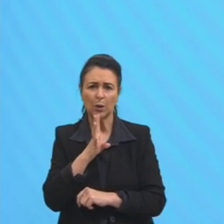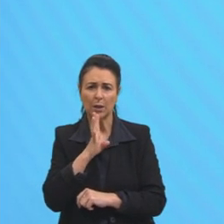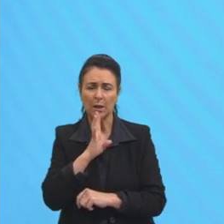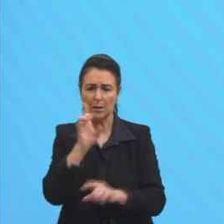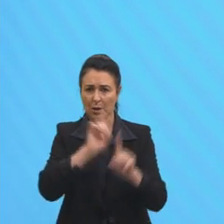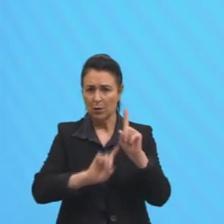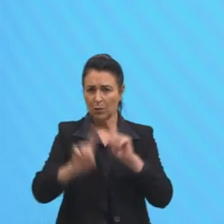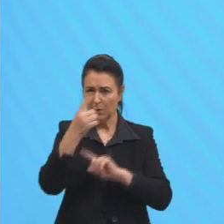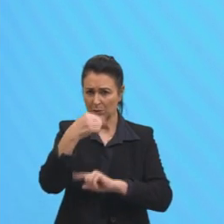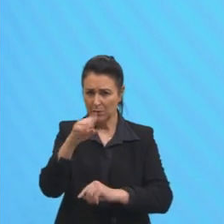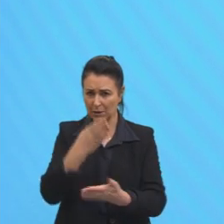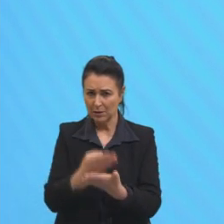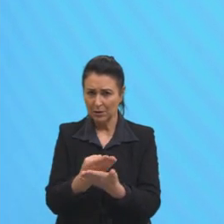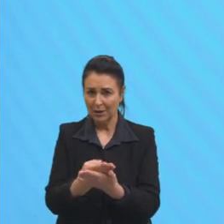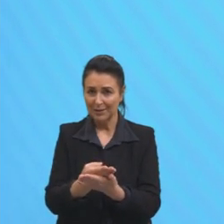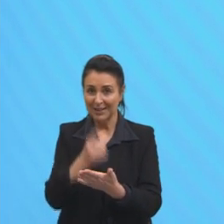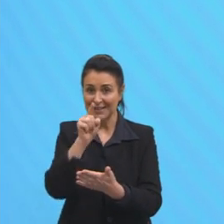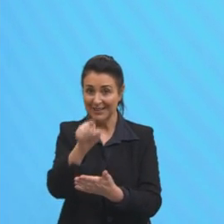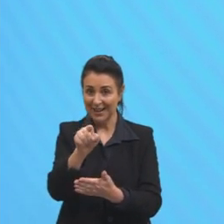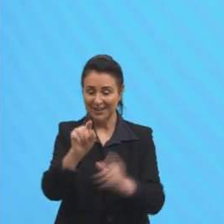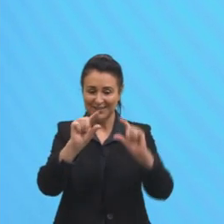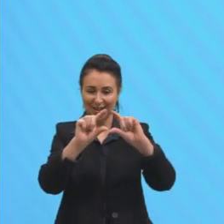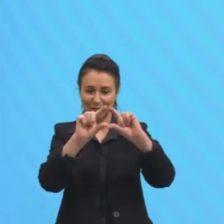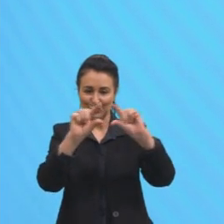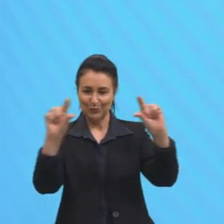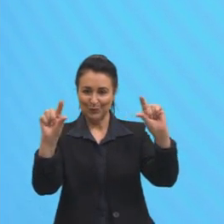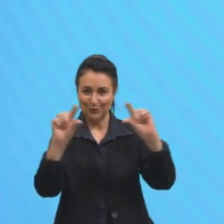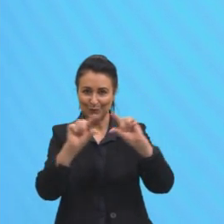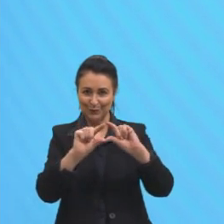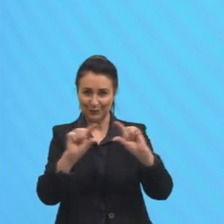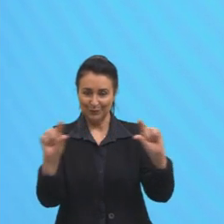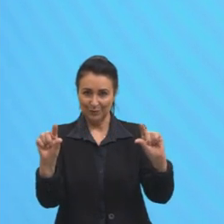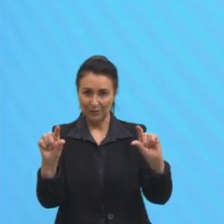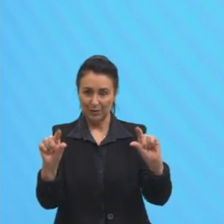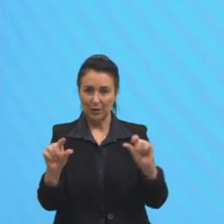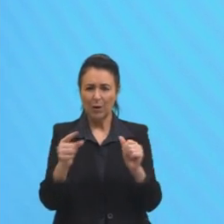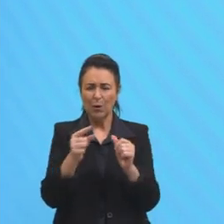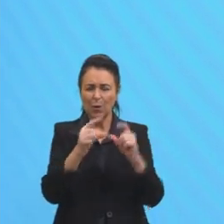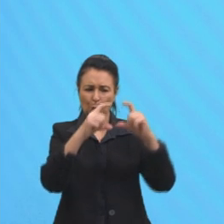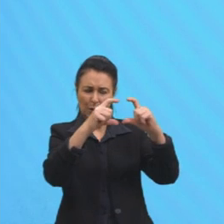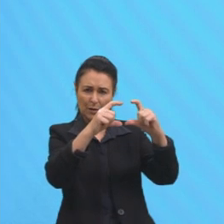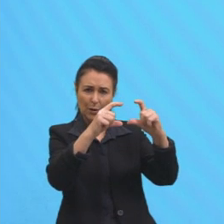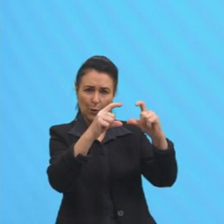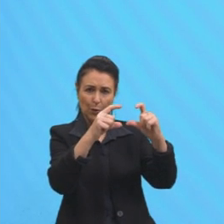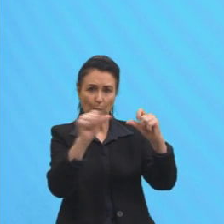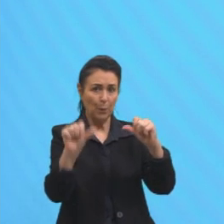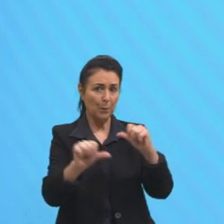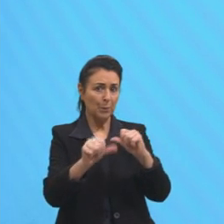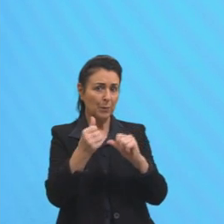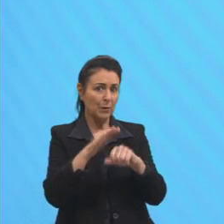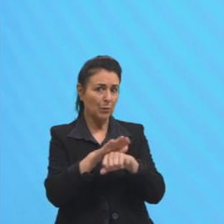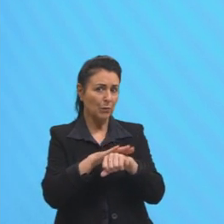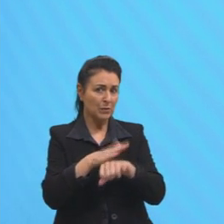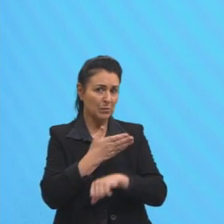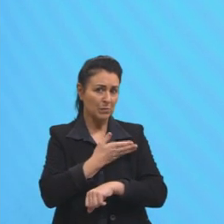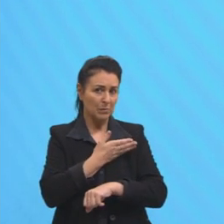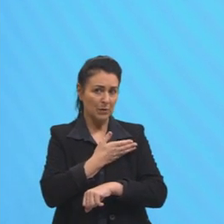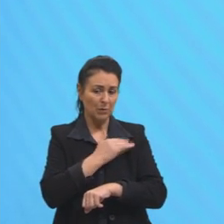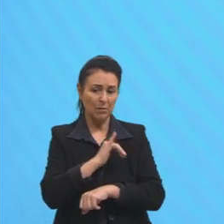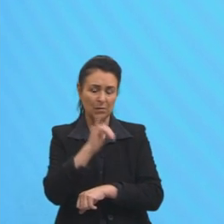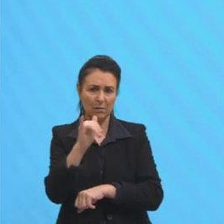aulas e essa tirinha eu acho muito bacana. Lá no primeiro quadrinho, ele está conversando com o amigo dele e ele diz